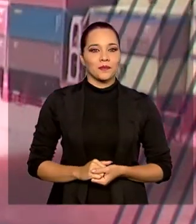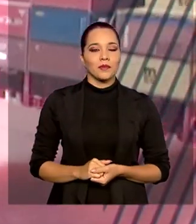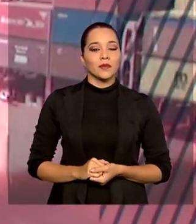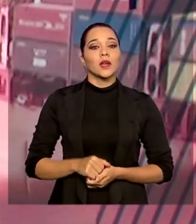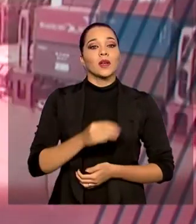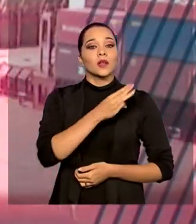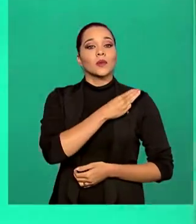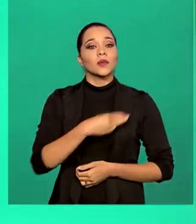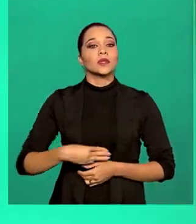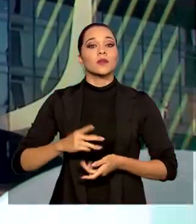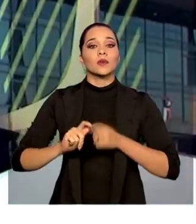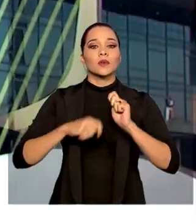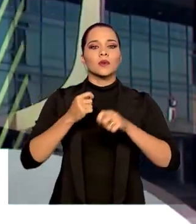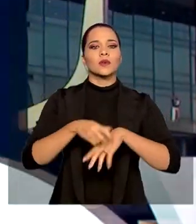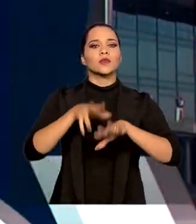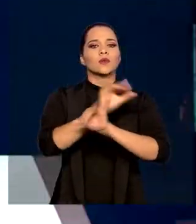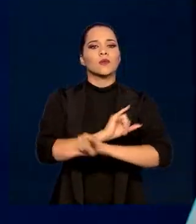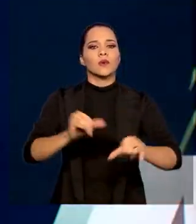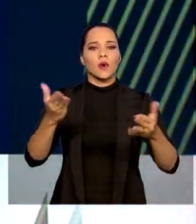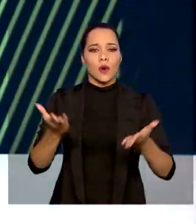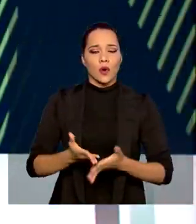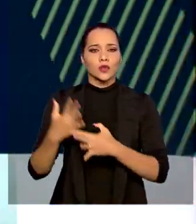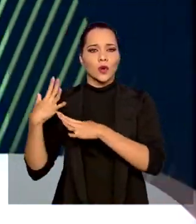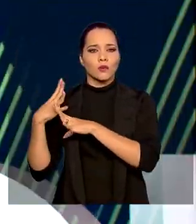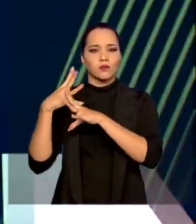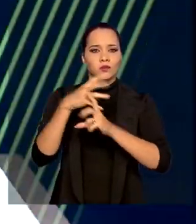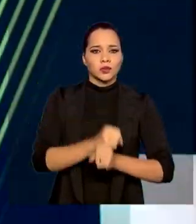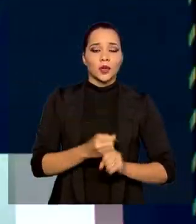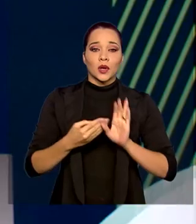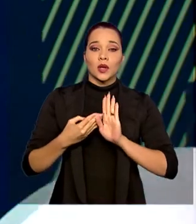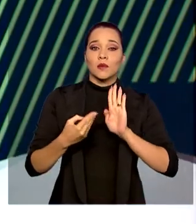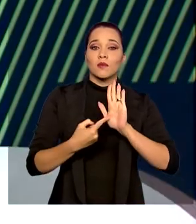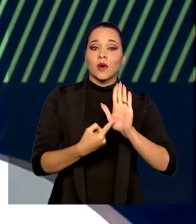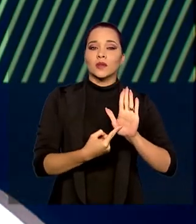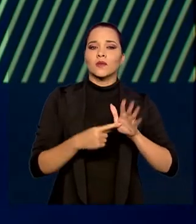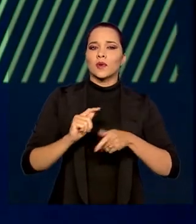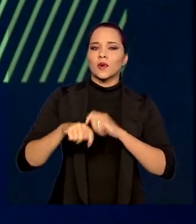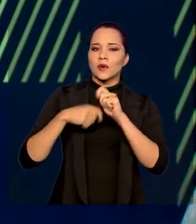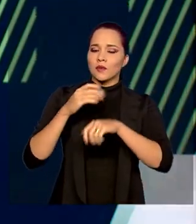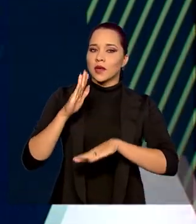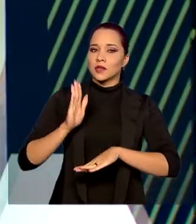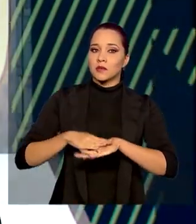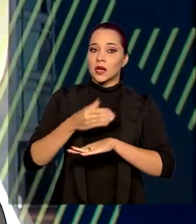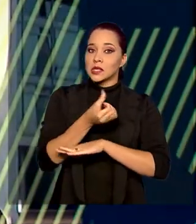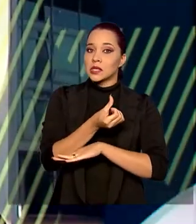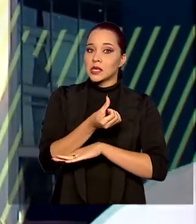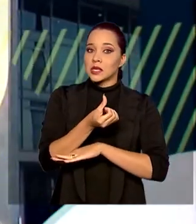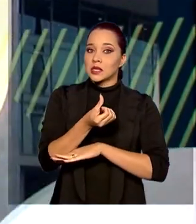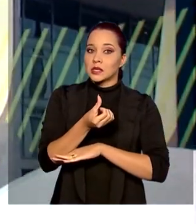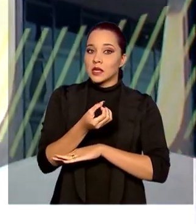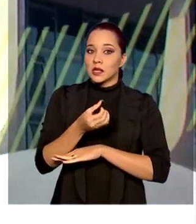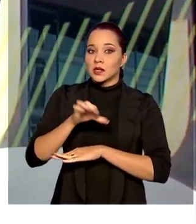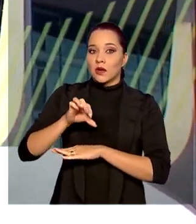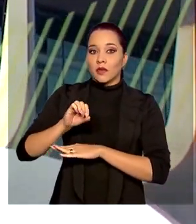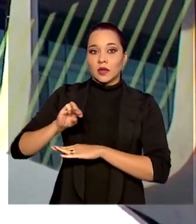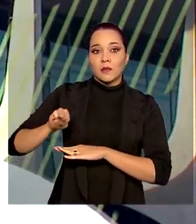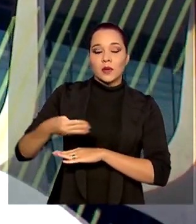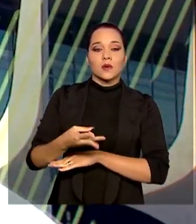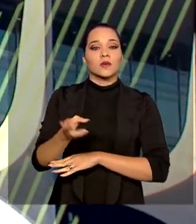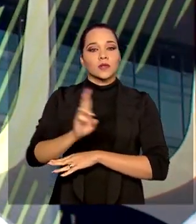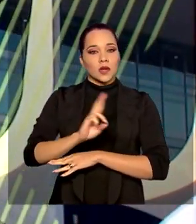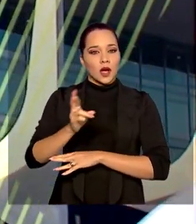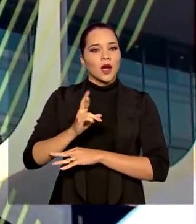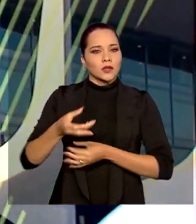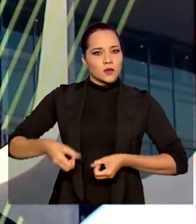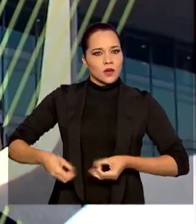Ministério da Economia divulgou hoje um levantamento que mostra uma economia de mais de 690 milhões de reais